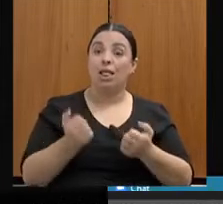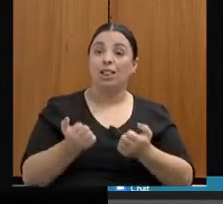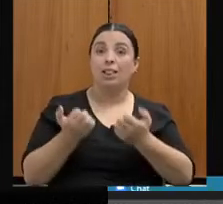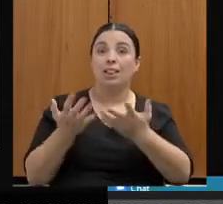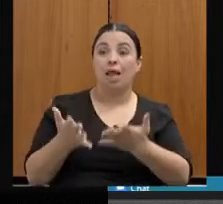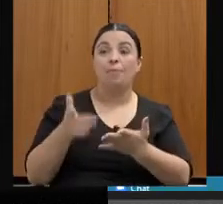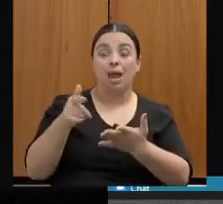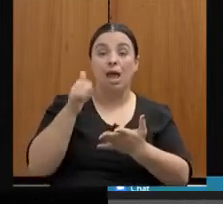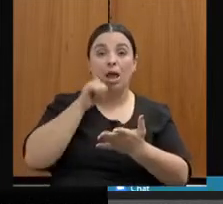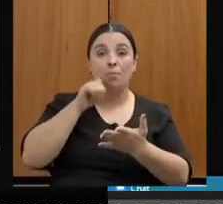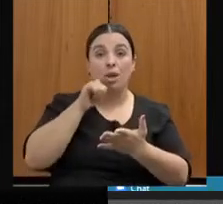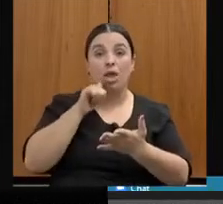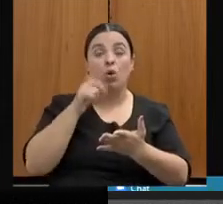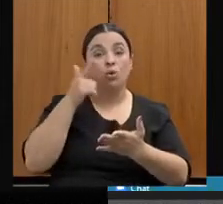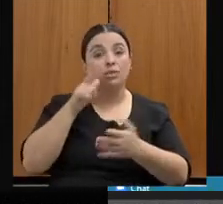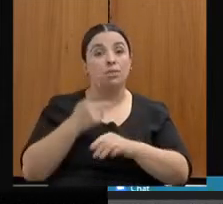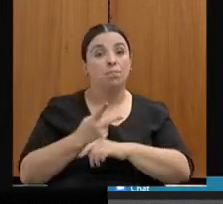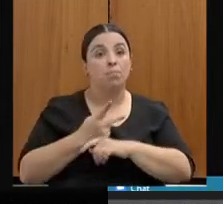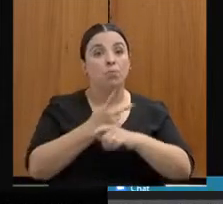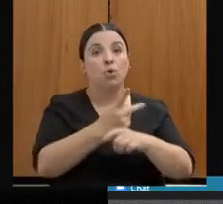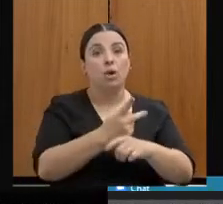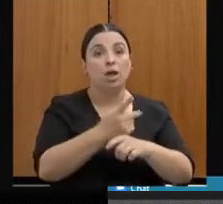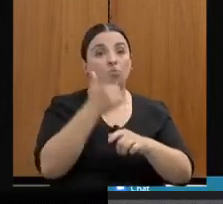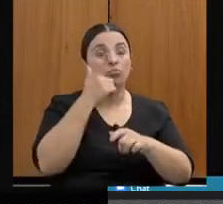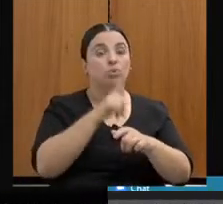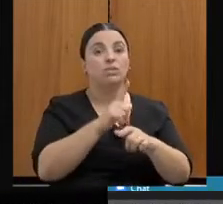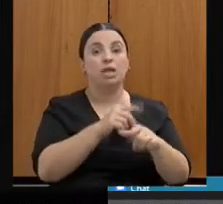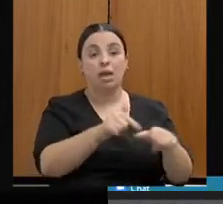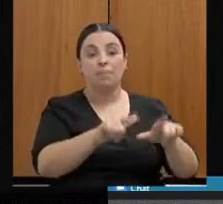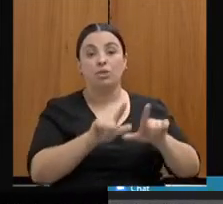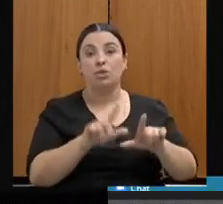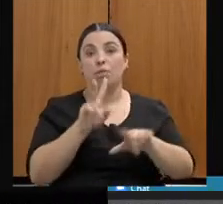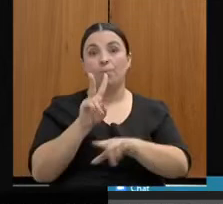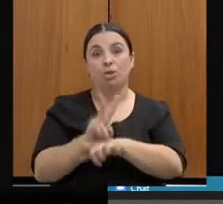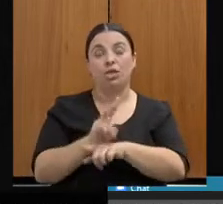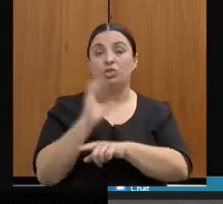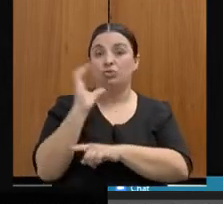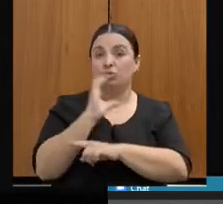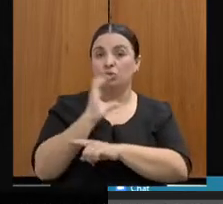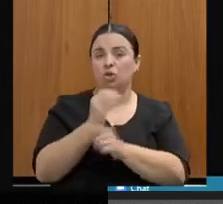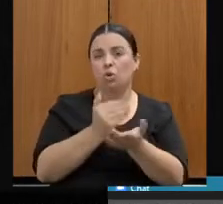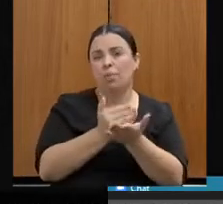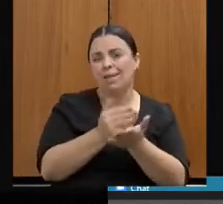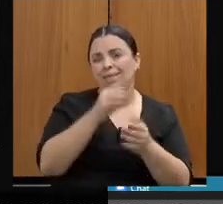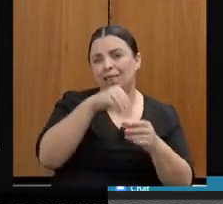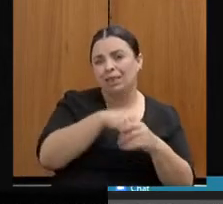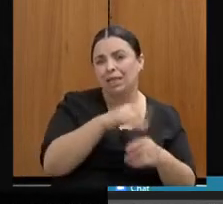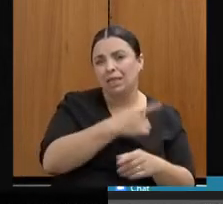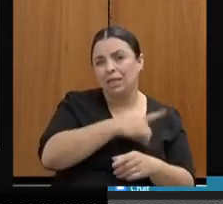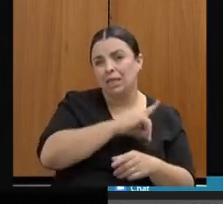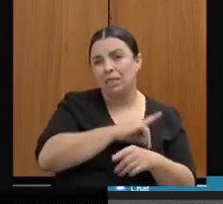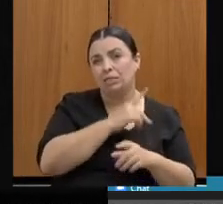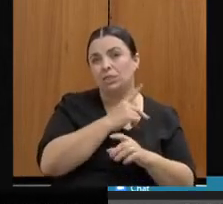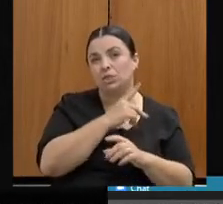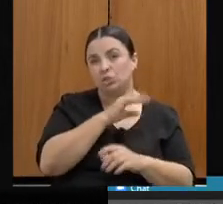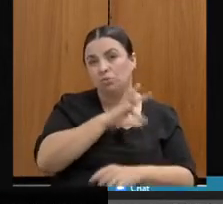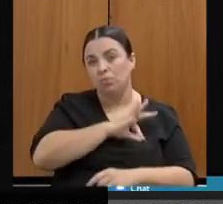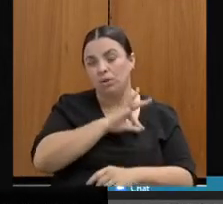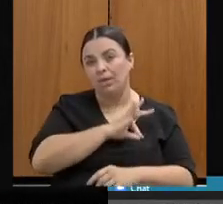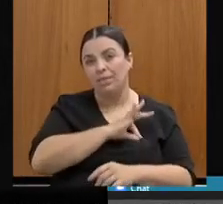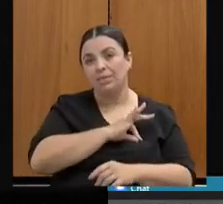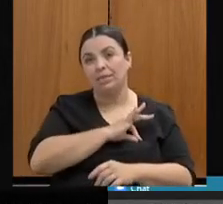decretação das medidas protetivas de urgência, que começa lá na delegacia de polícia, mas se estende também depois